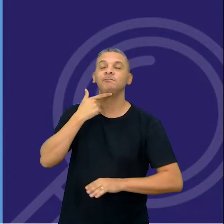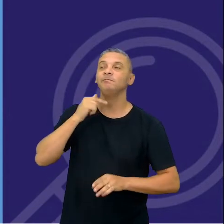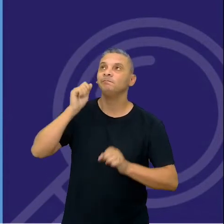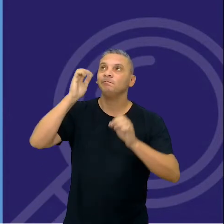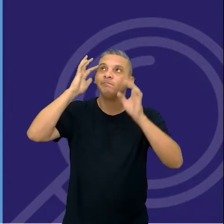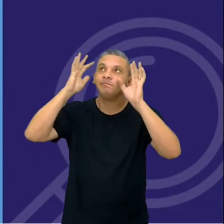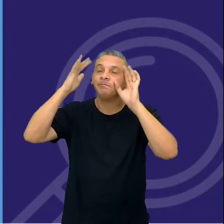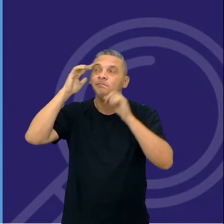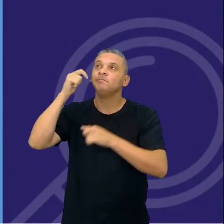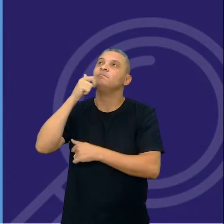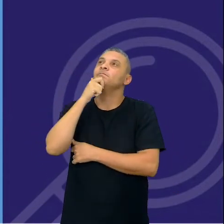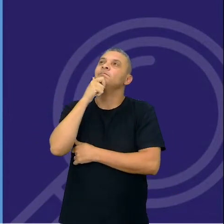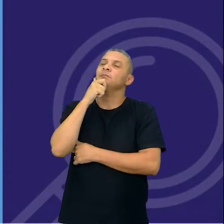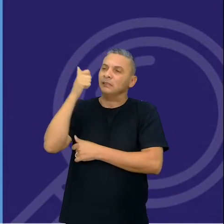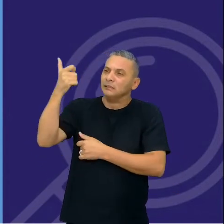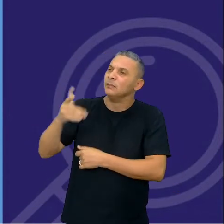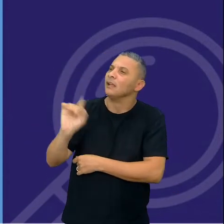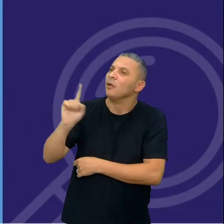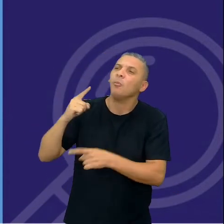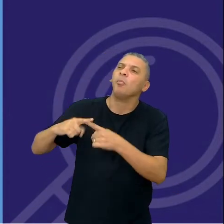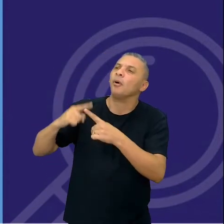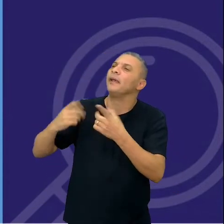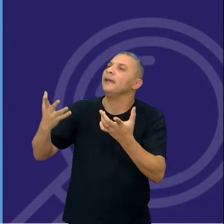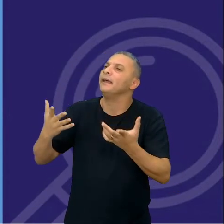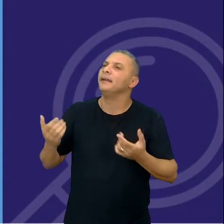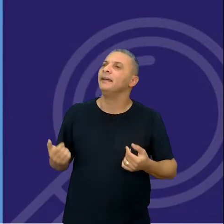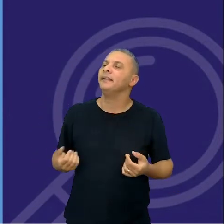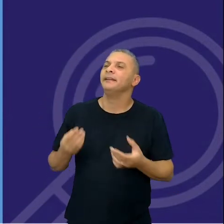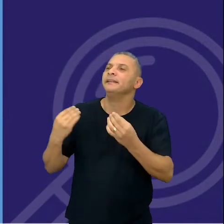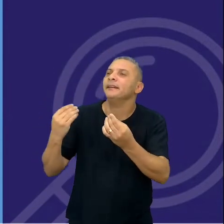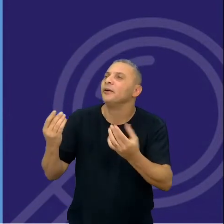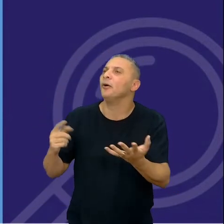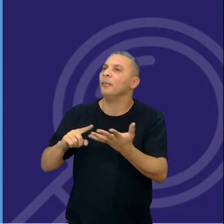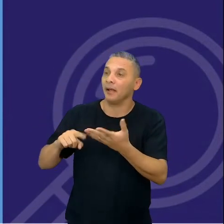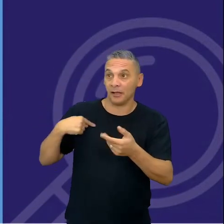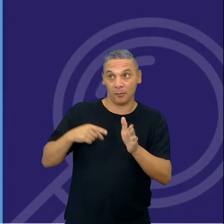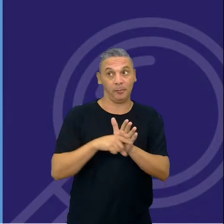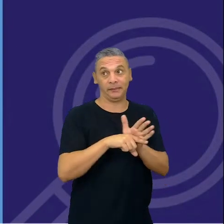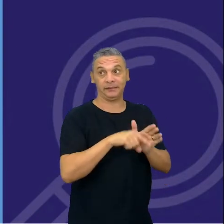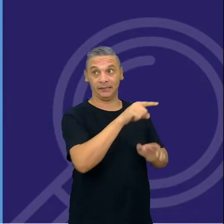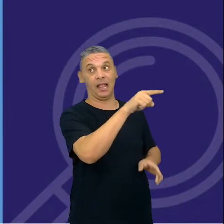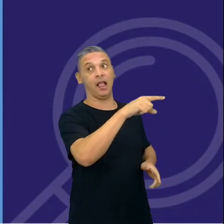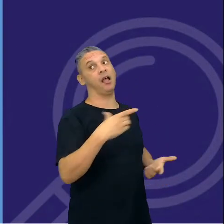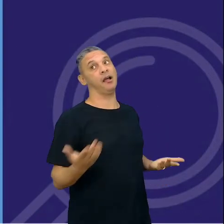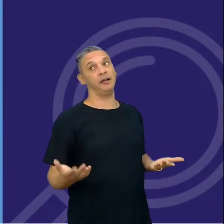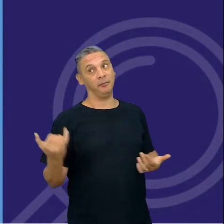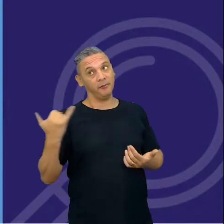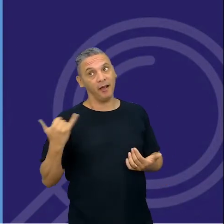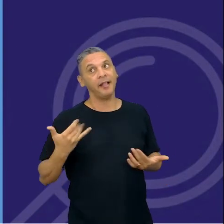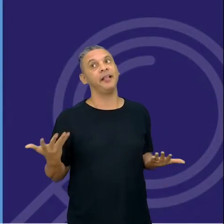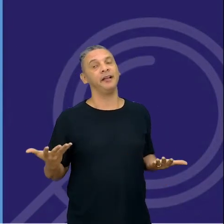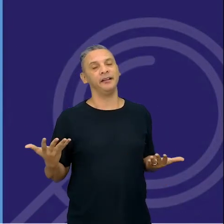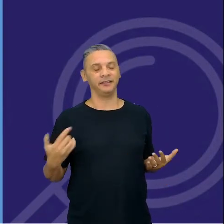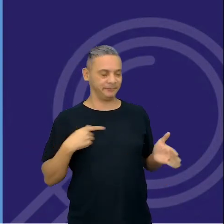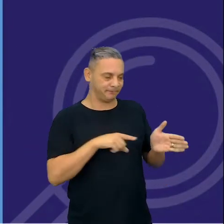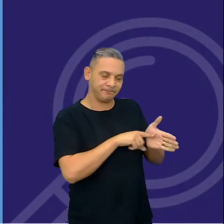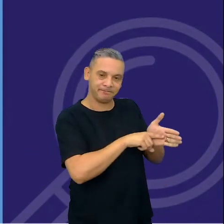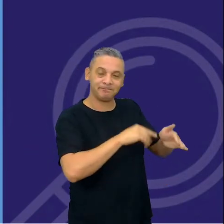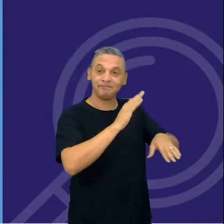ficam daquele jeito, não, você não vai explicar o que isso acontece, você não vai explicar, eu vou pesquisar, vou pesquisar, tudo bem, é da sua